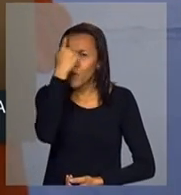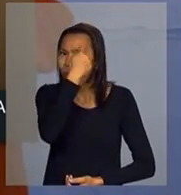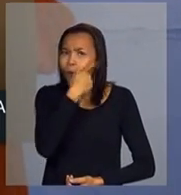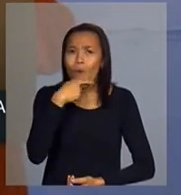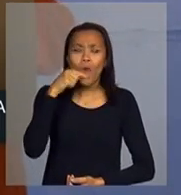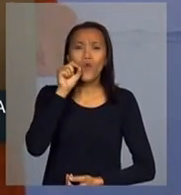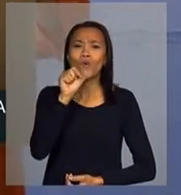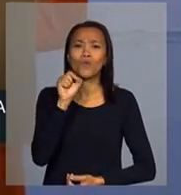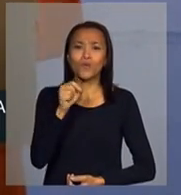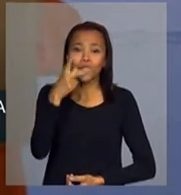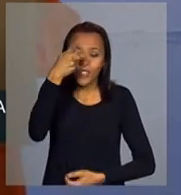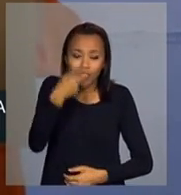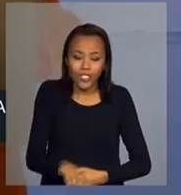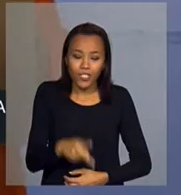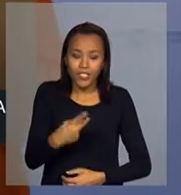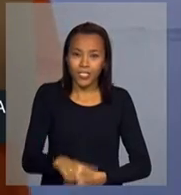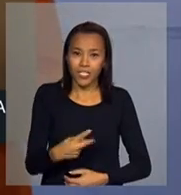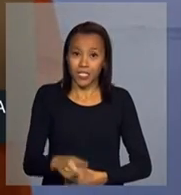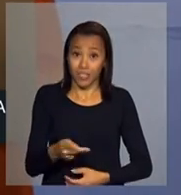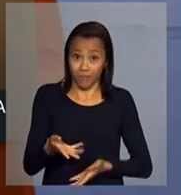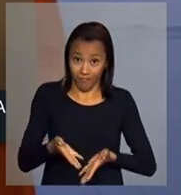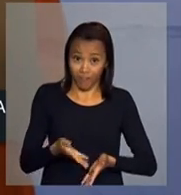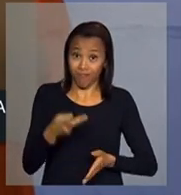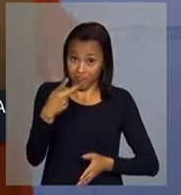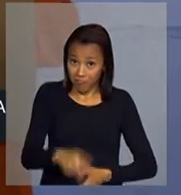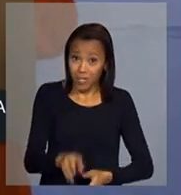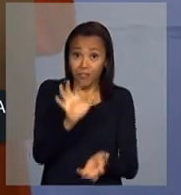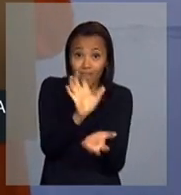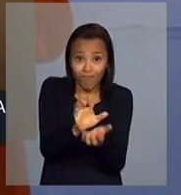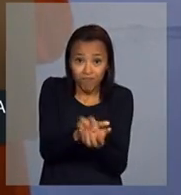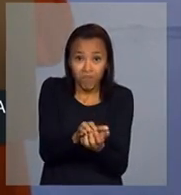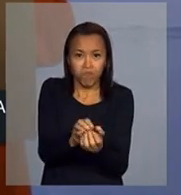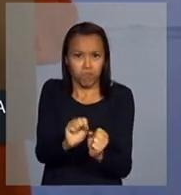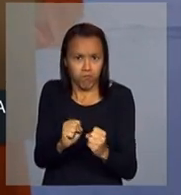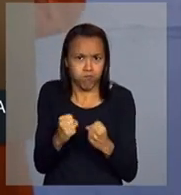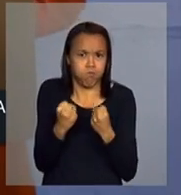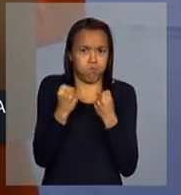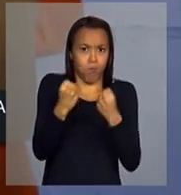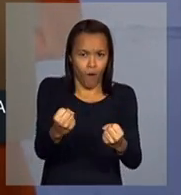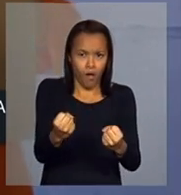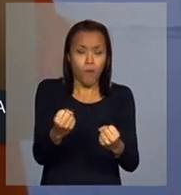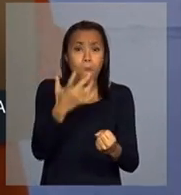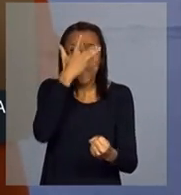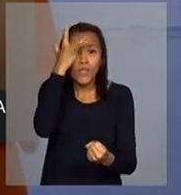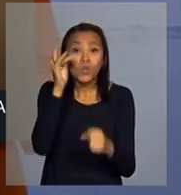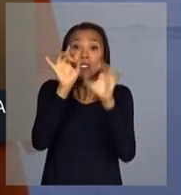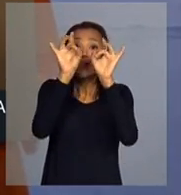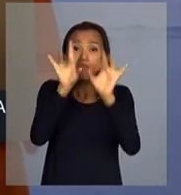pernambucano gigante. Hoje, um pernambucano especial